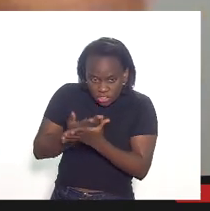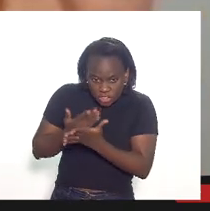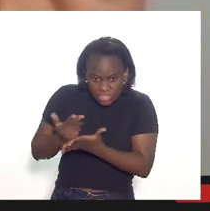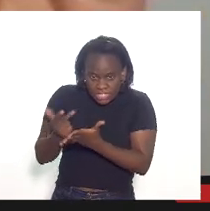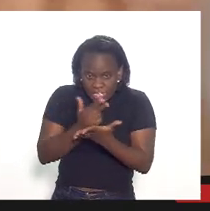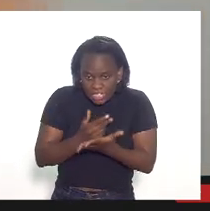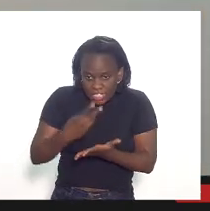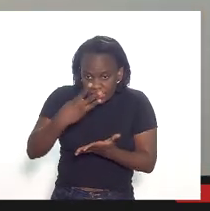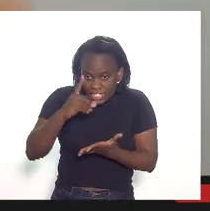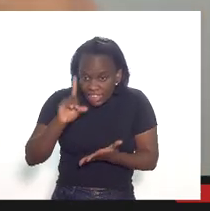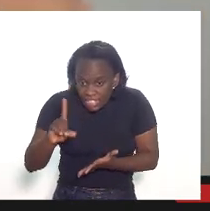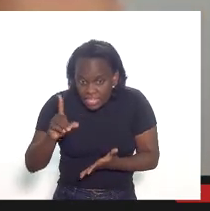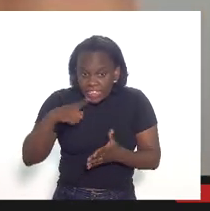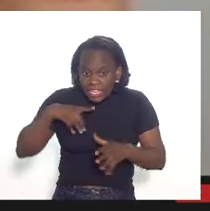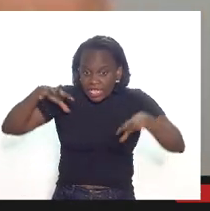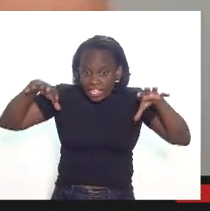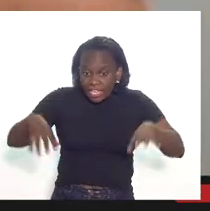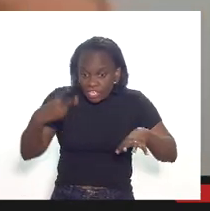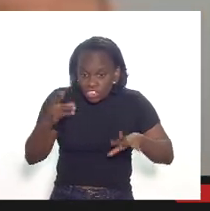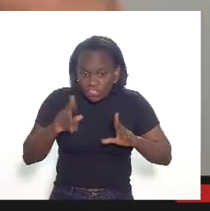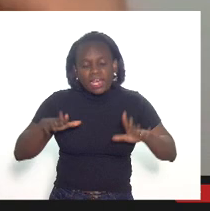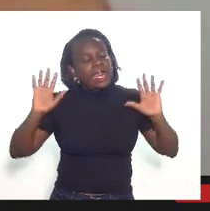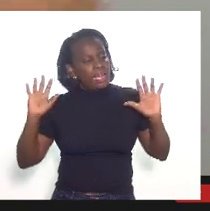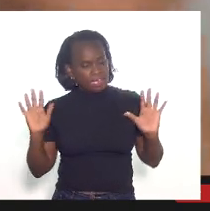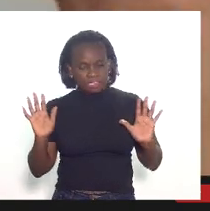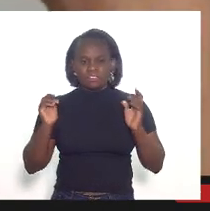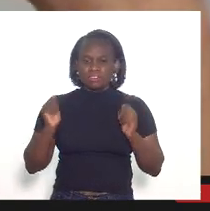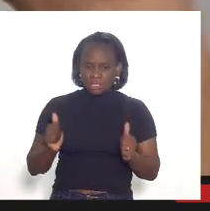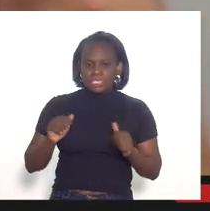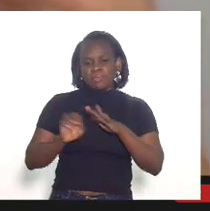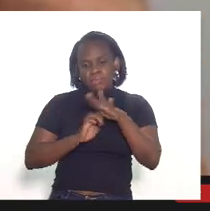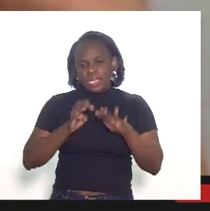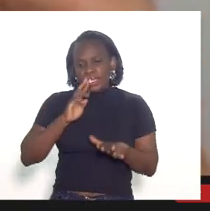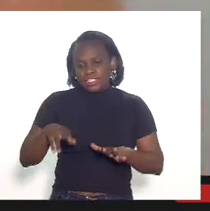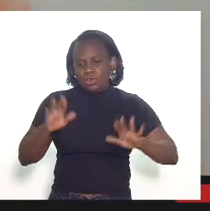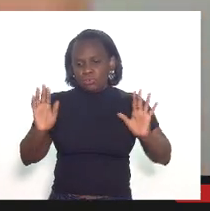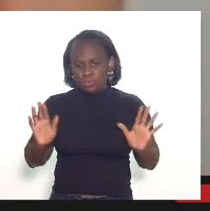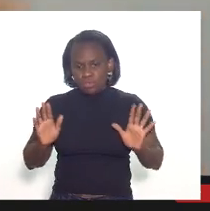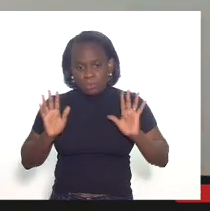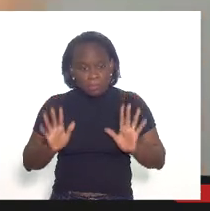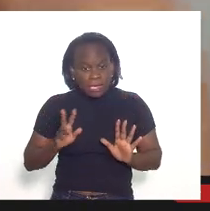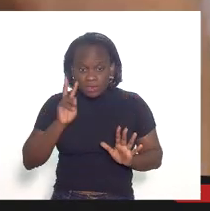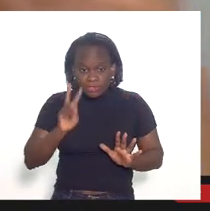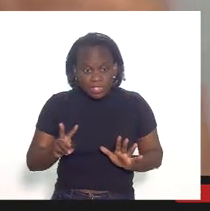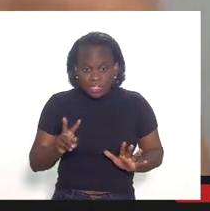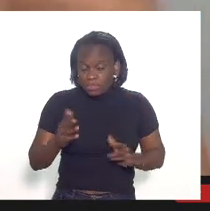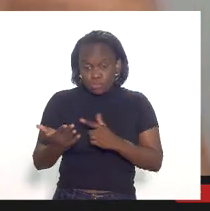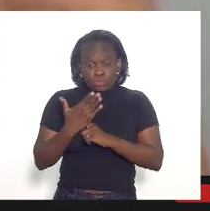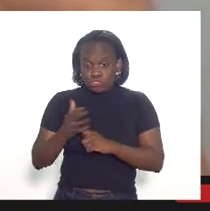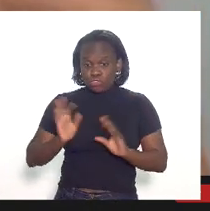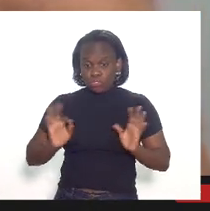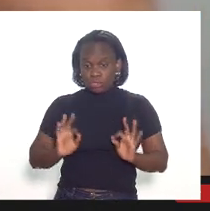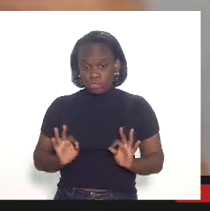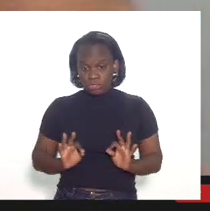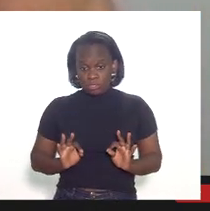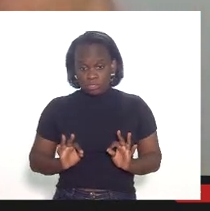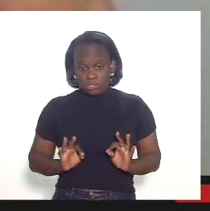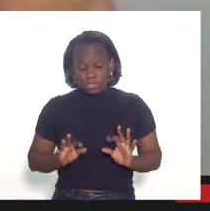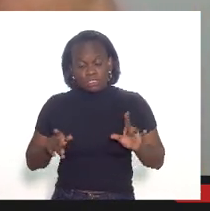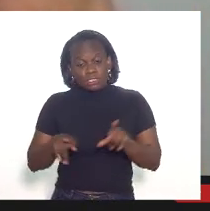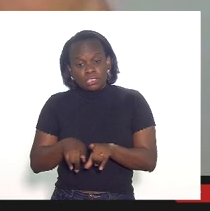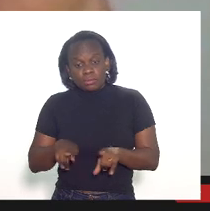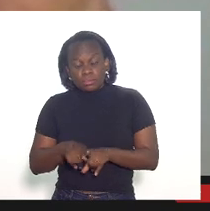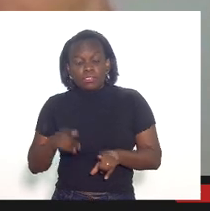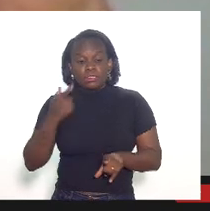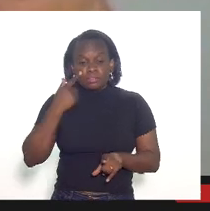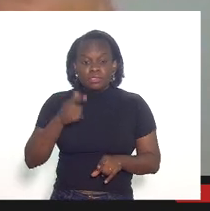imagem 3D são dois campos diferentes mesmo aí a gente poxa talvez a empresa tenha razão mas aparentemente isso não foi mostrado para a gente e aí eu quero